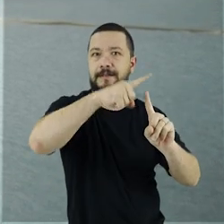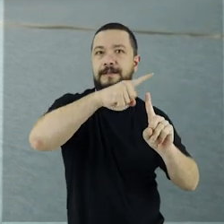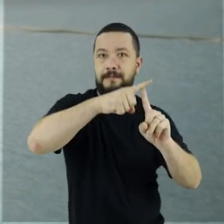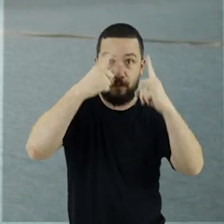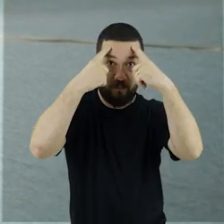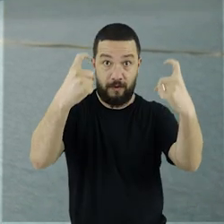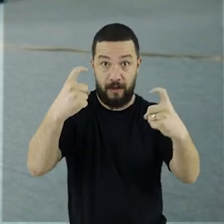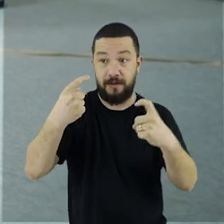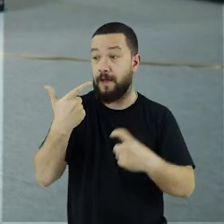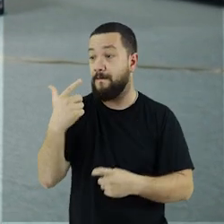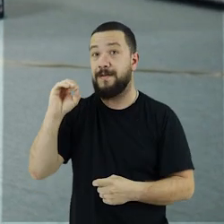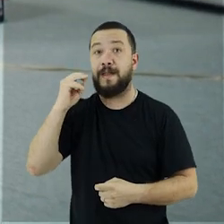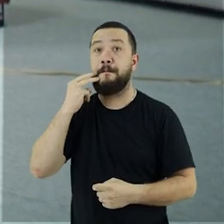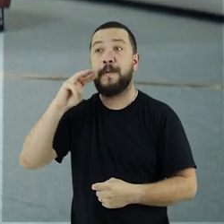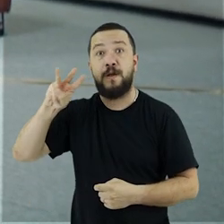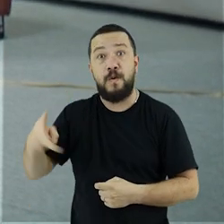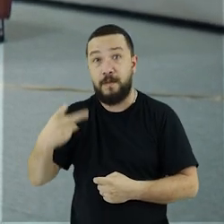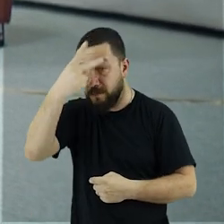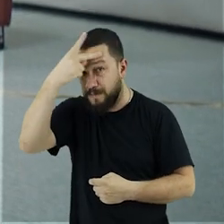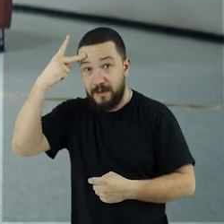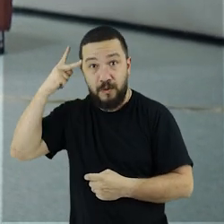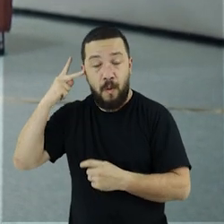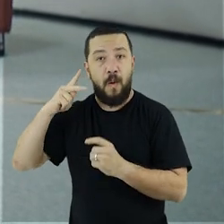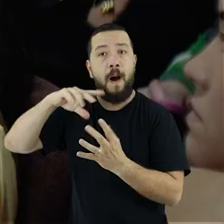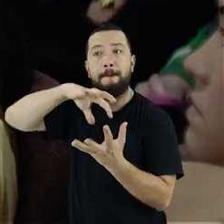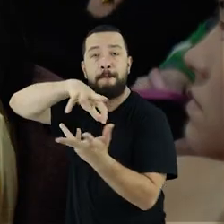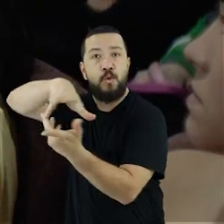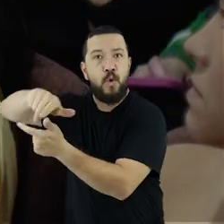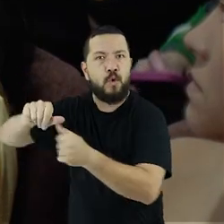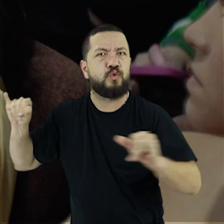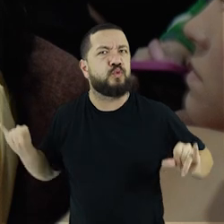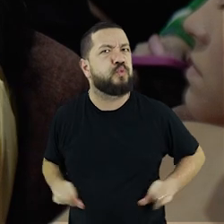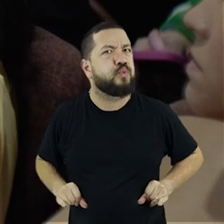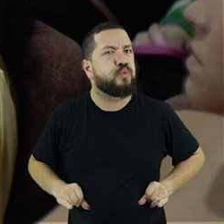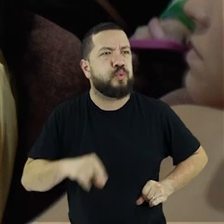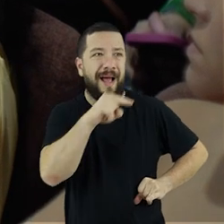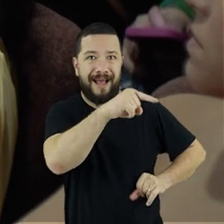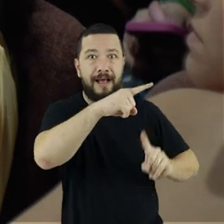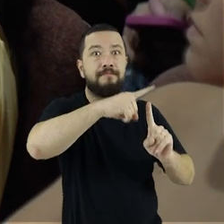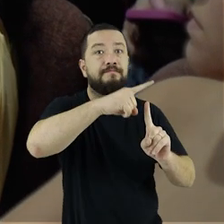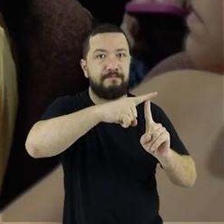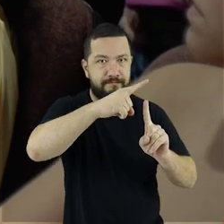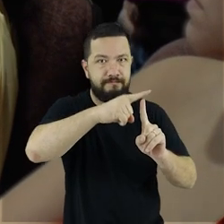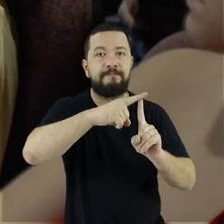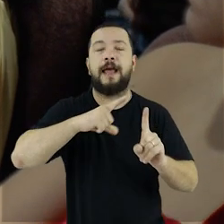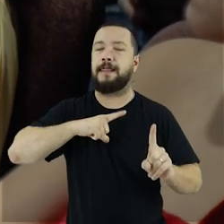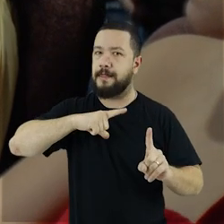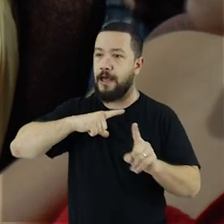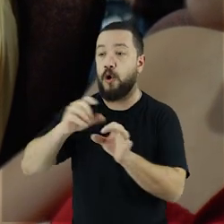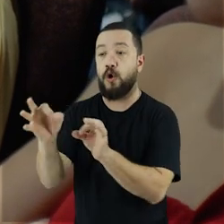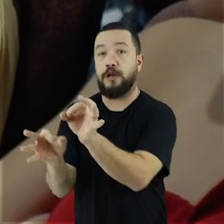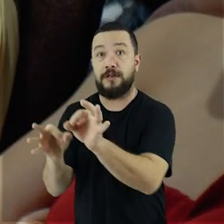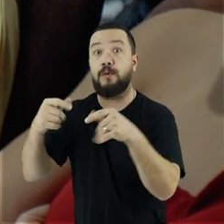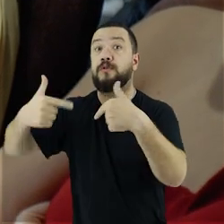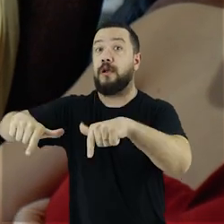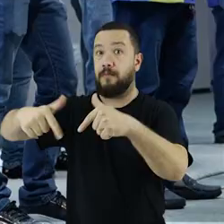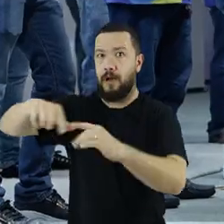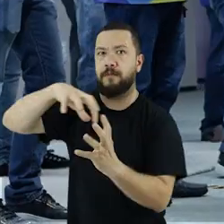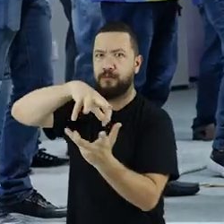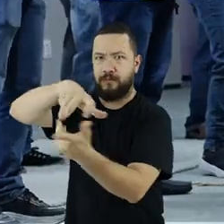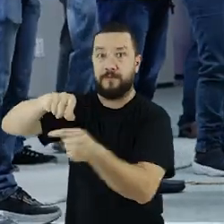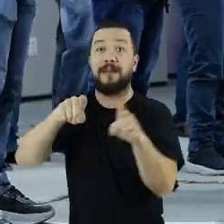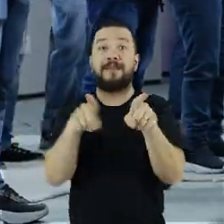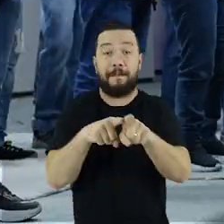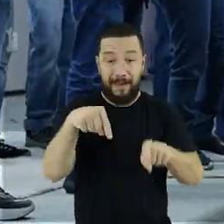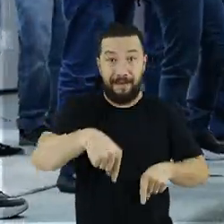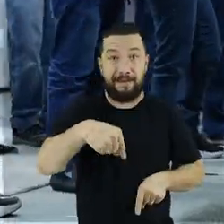atinge cerca de 20 milhões de pessoas no mundo, de acordo com a Organização Internacional do Trabalho. No Ceará, a realidade